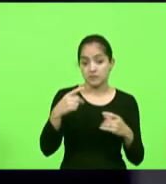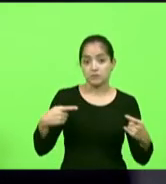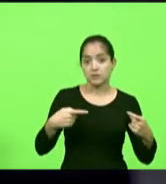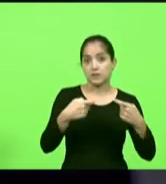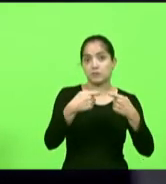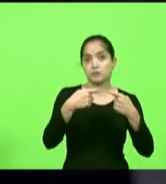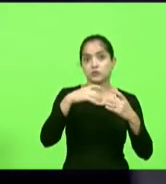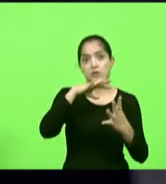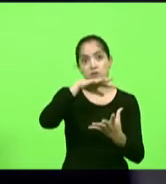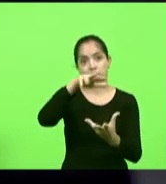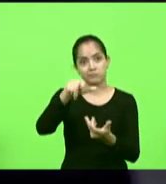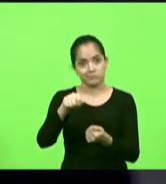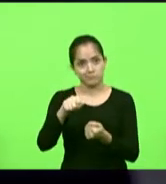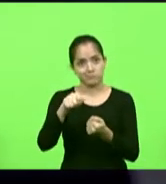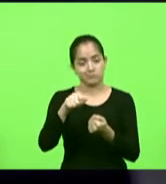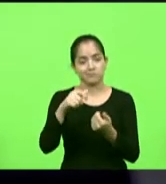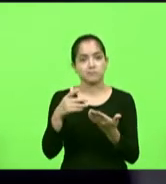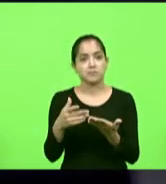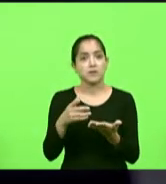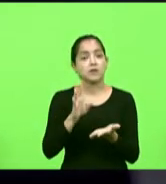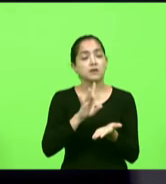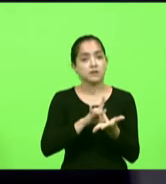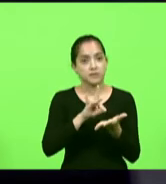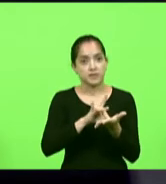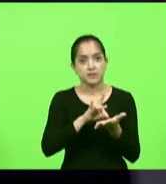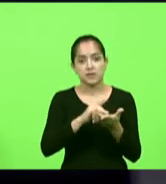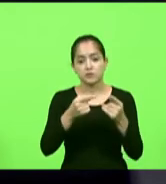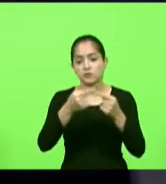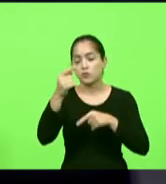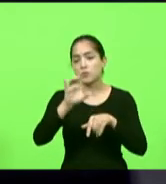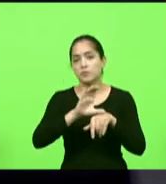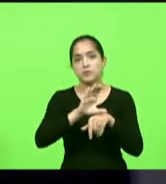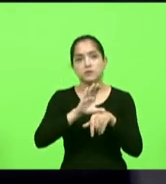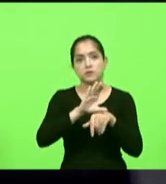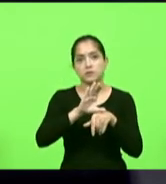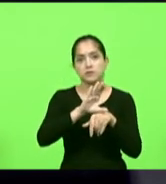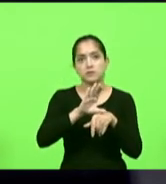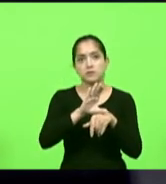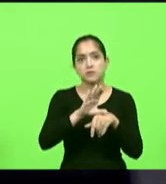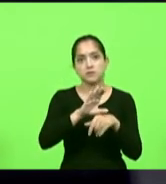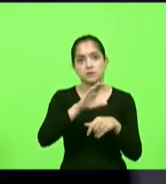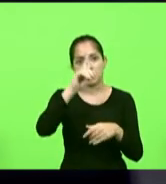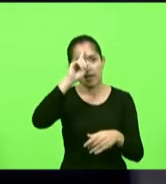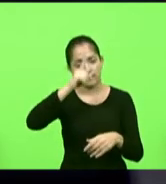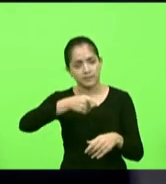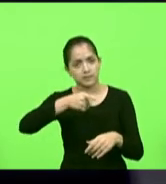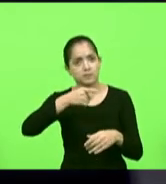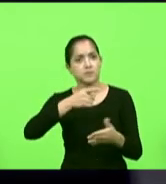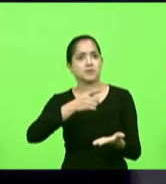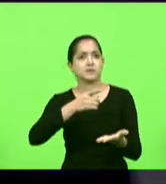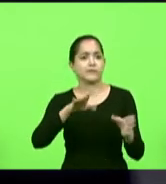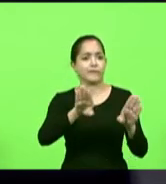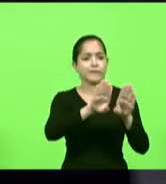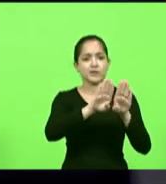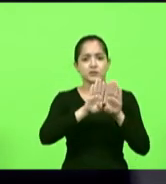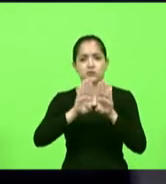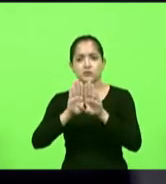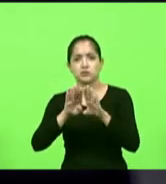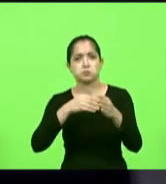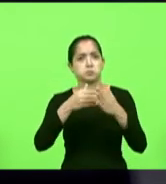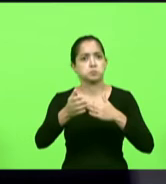e é verdadeiramente inconstitucional a determinação de fechamento de qualquer